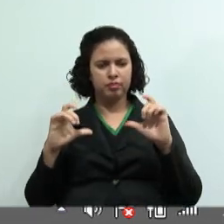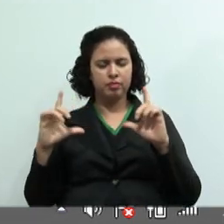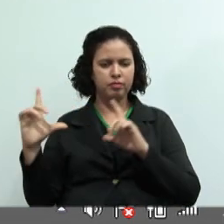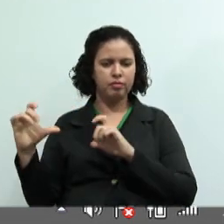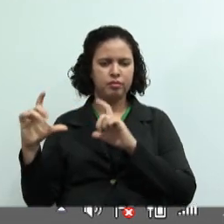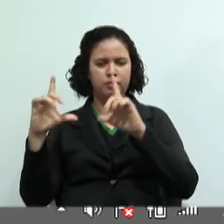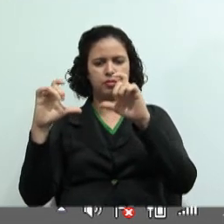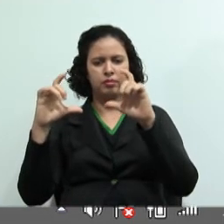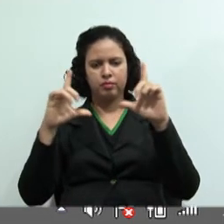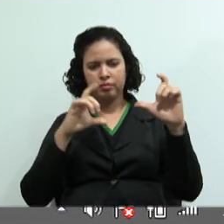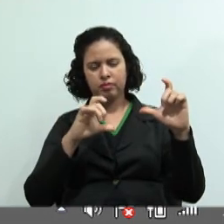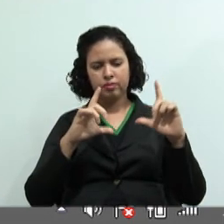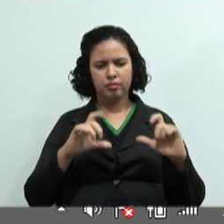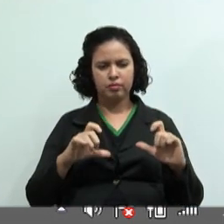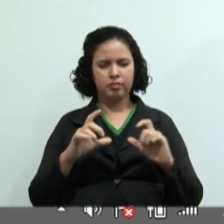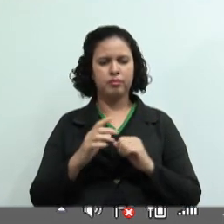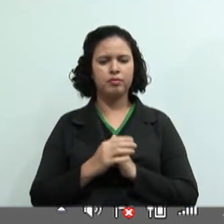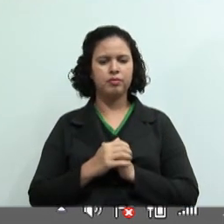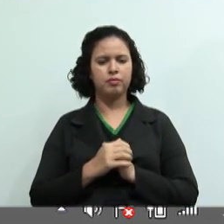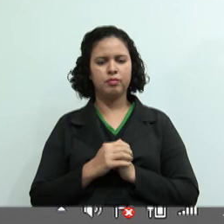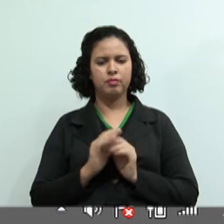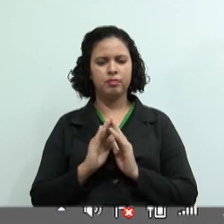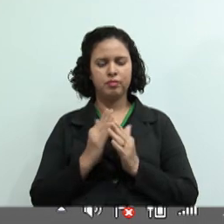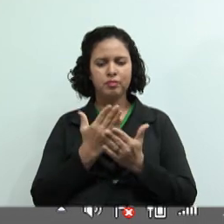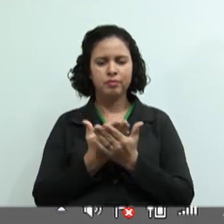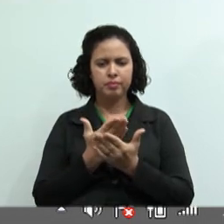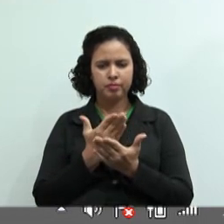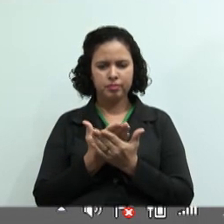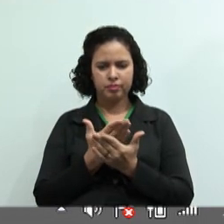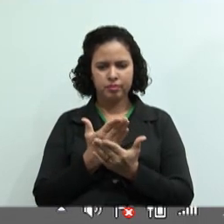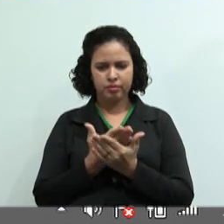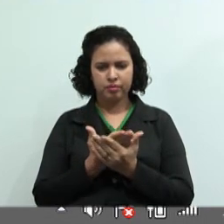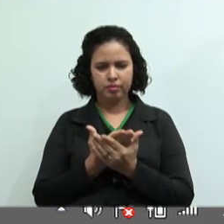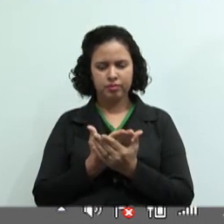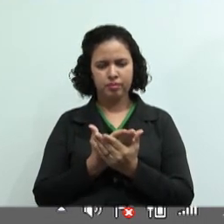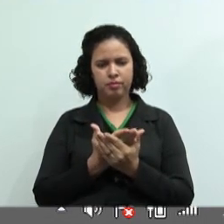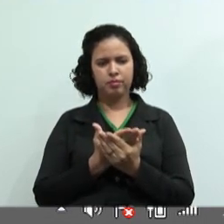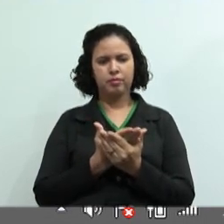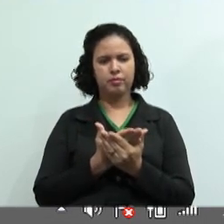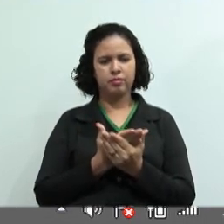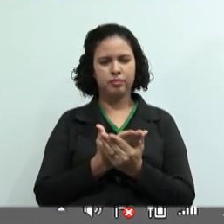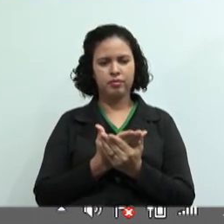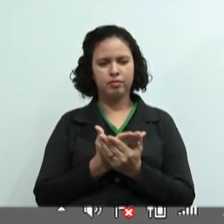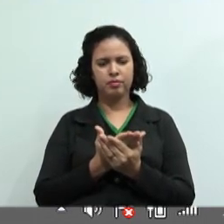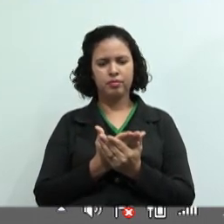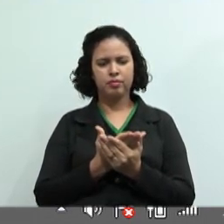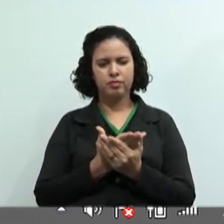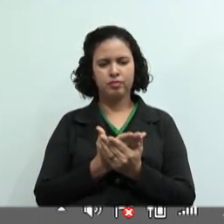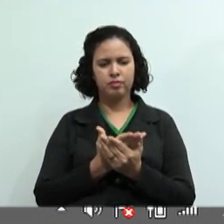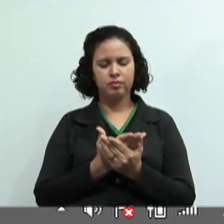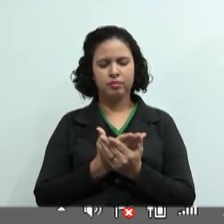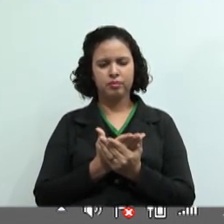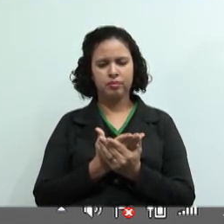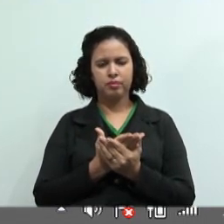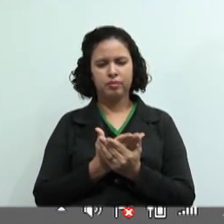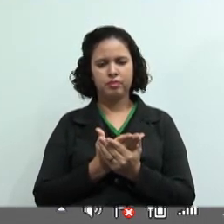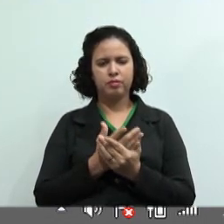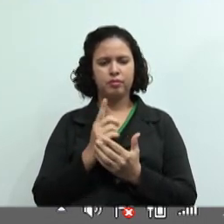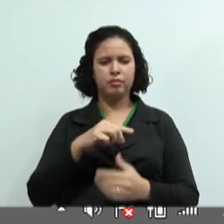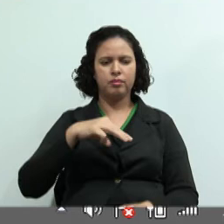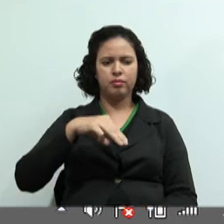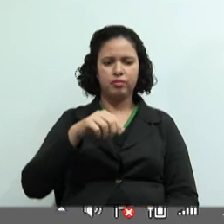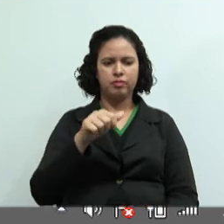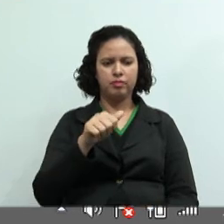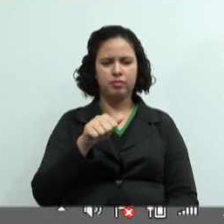aqui, olha, a escola Marechal Cordeiro de Farias,